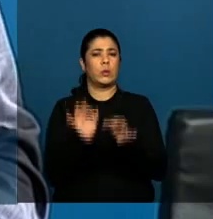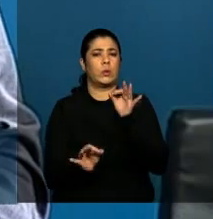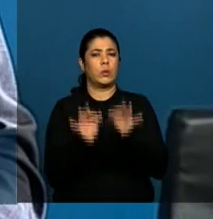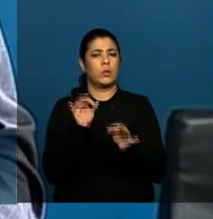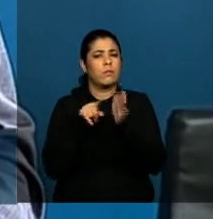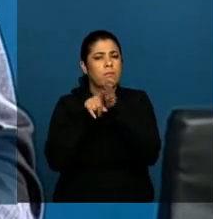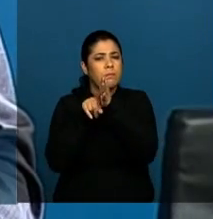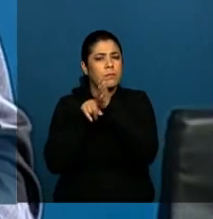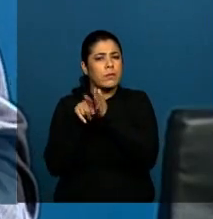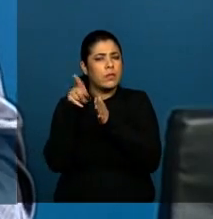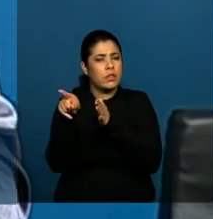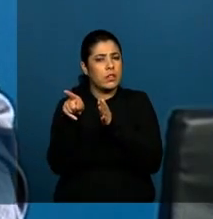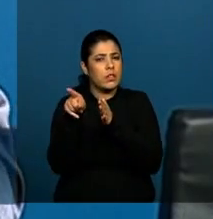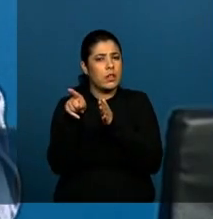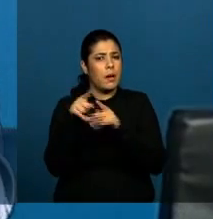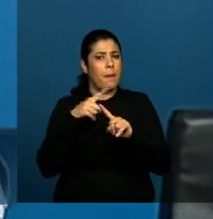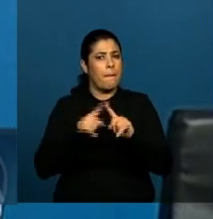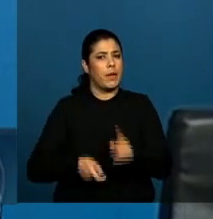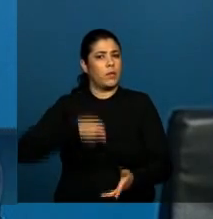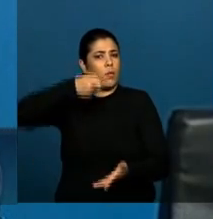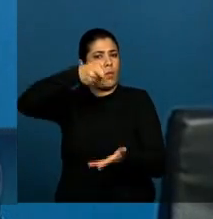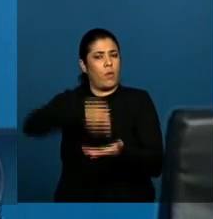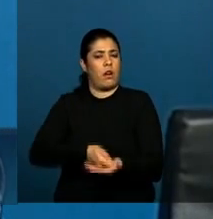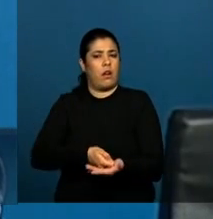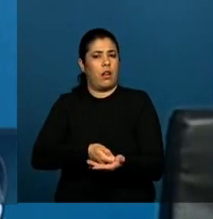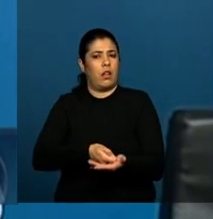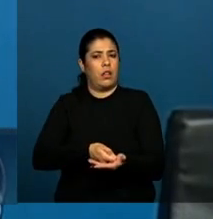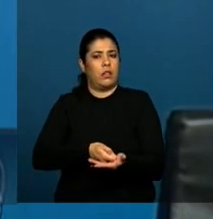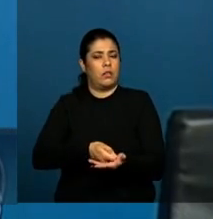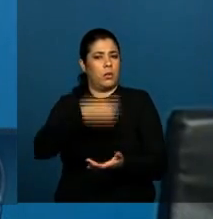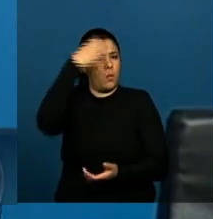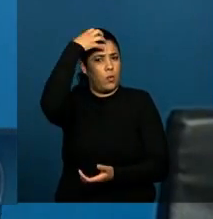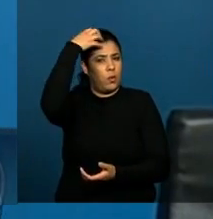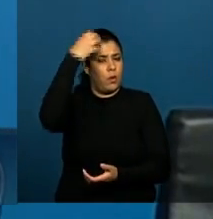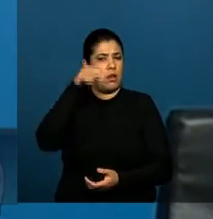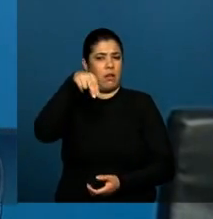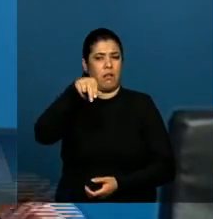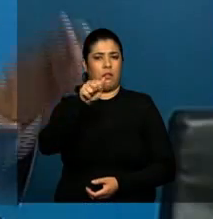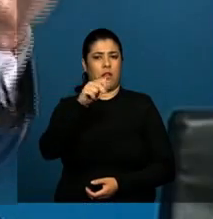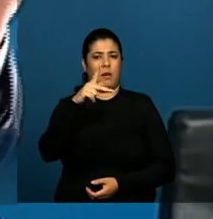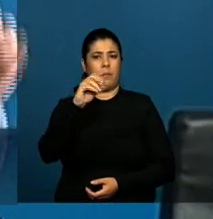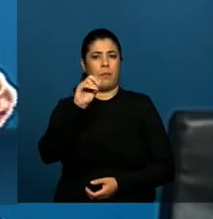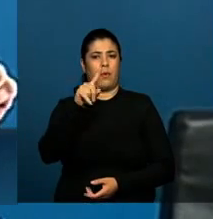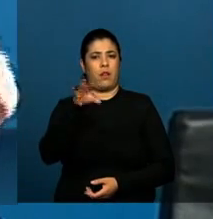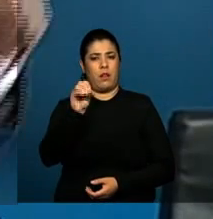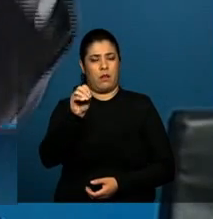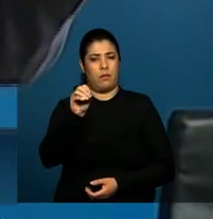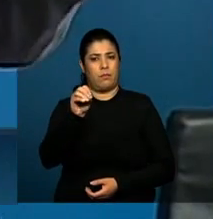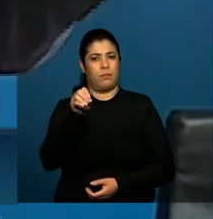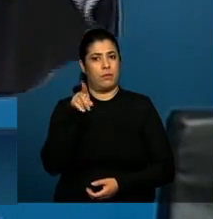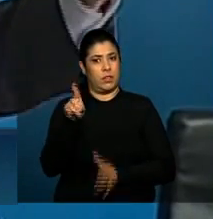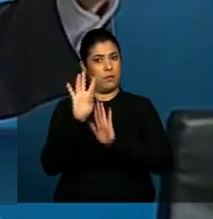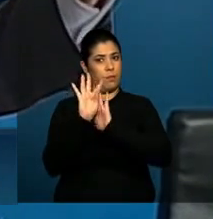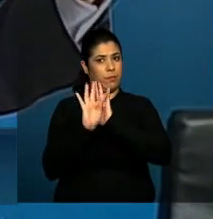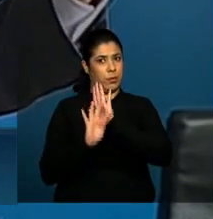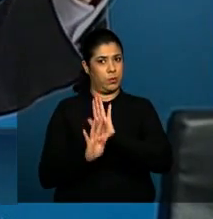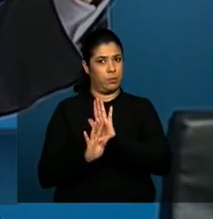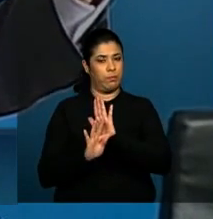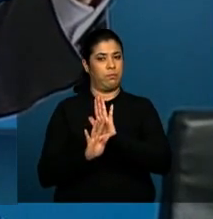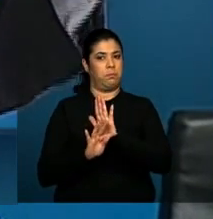mas sob a mão de ferro imperial de Napoleão Bonaparte. Ou seja, foi um texto que marcou época,